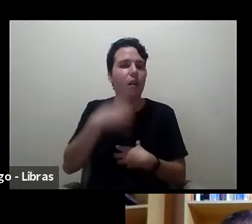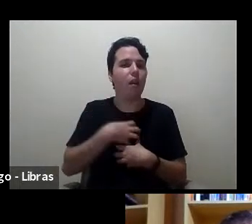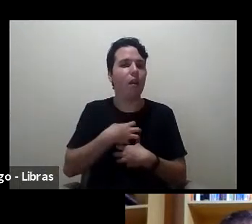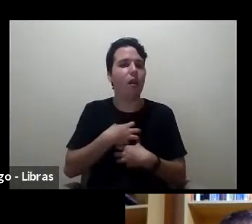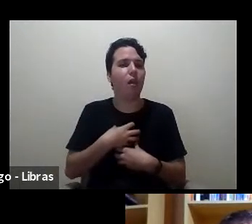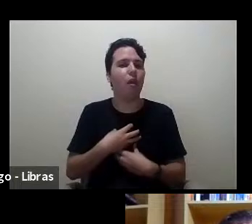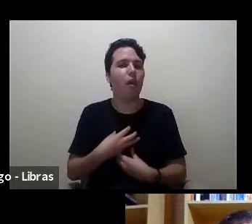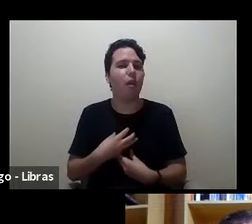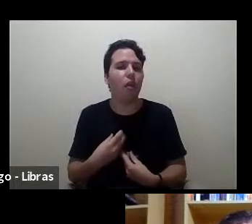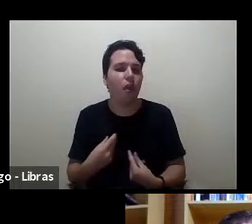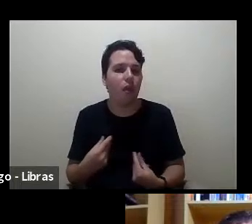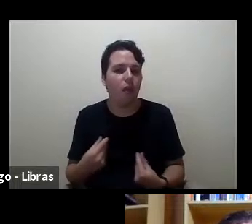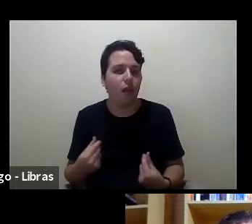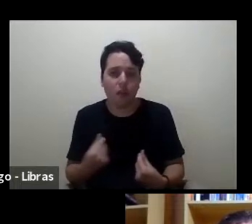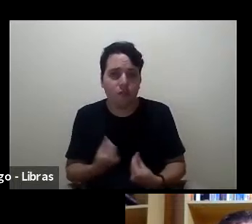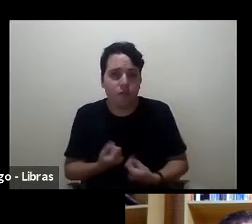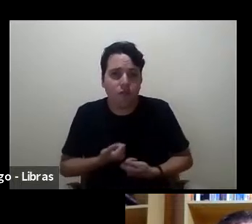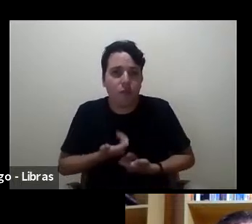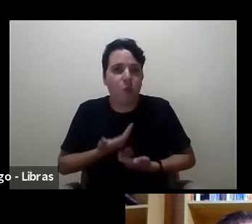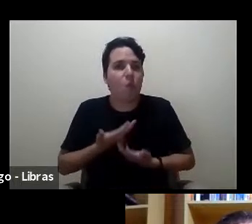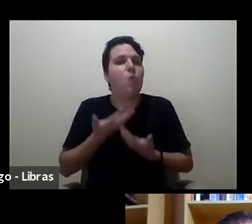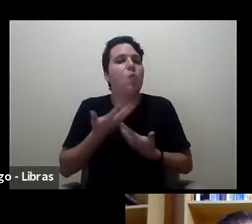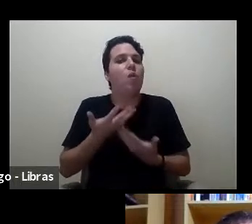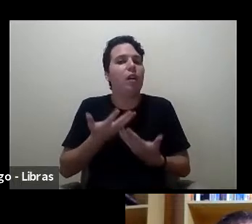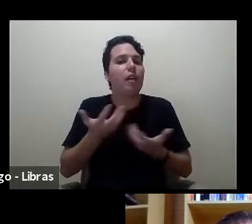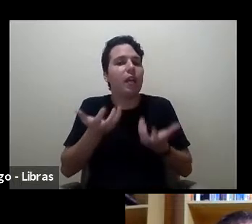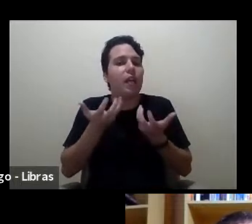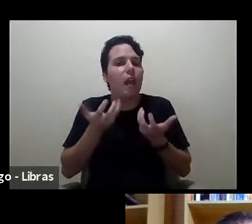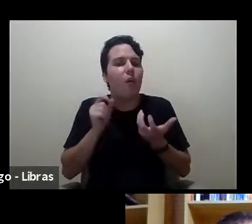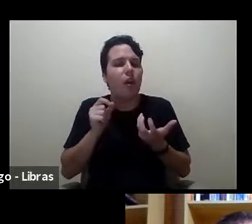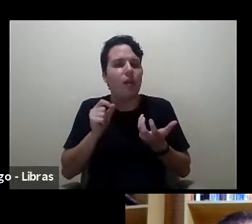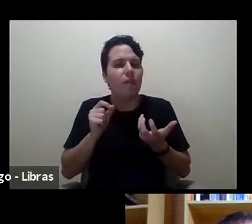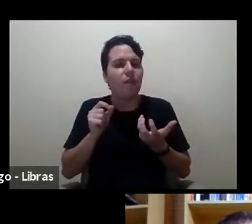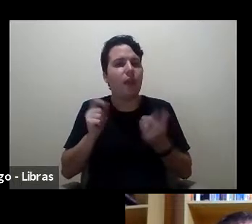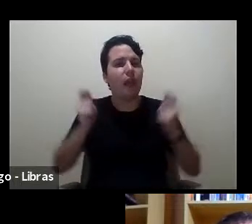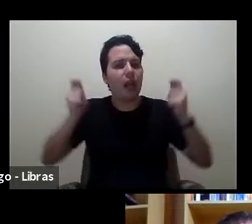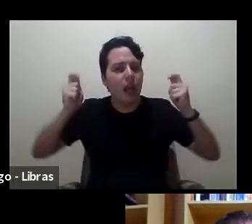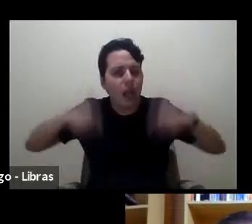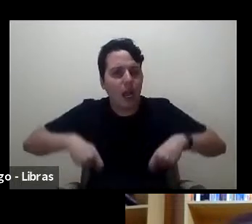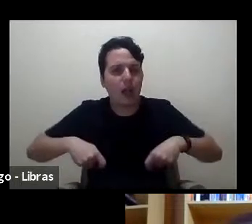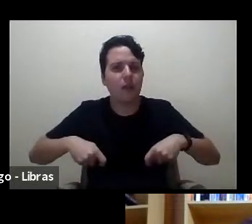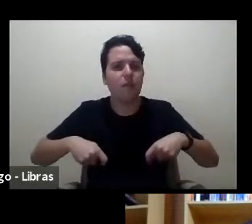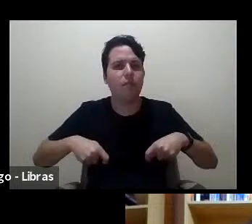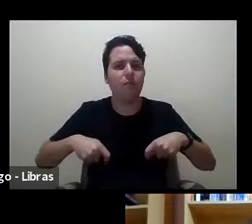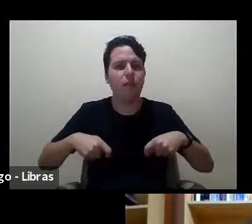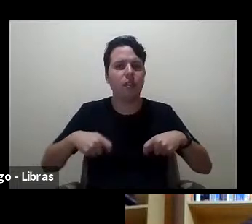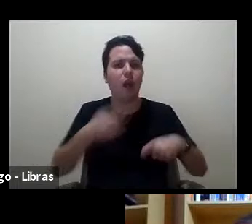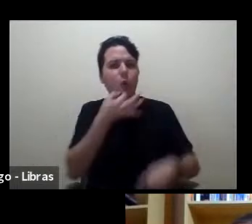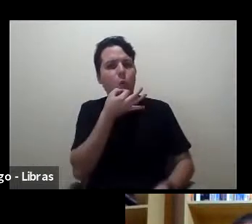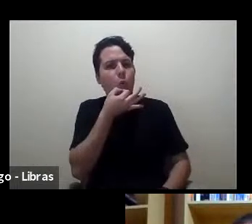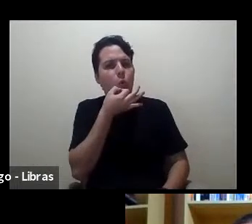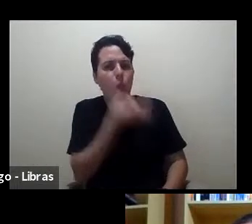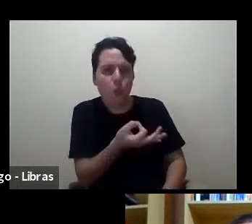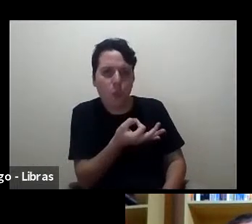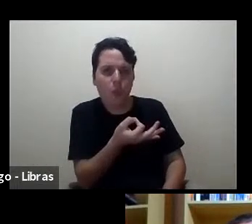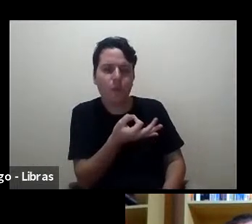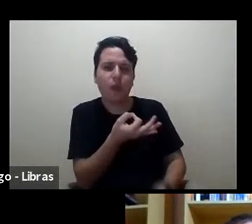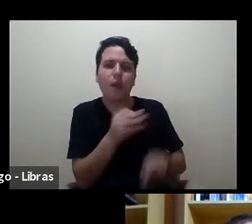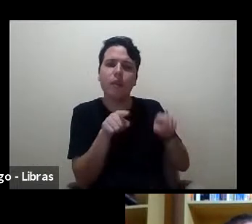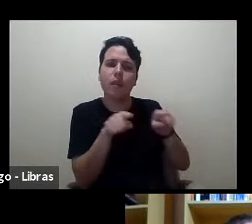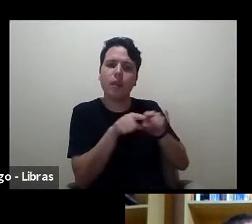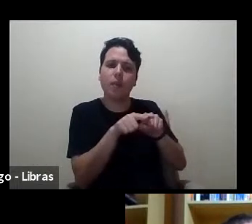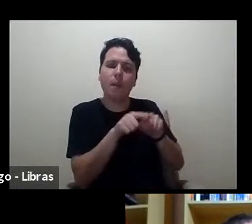do espírito inquieto da capacidade da crítica ao mesmo